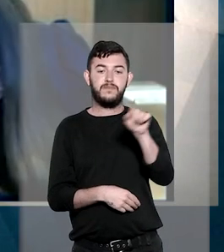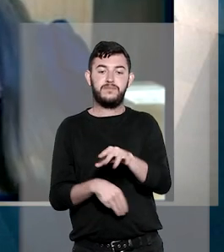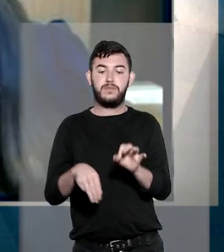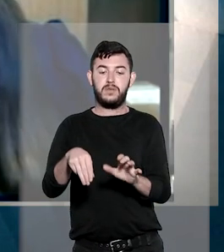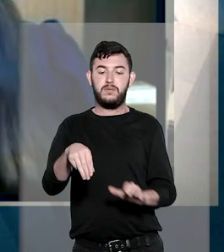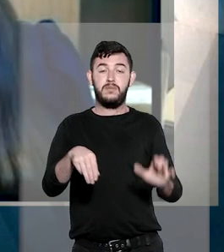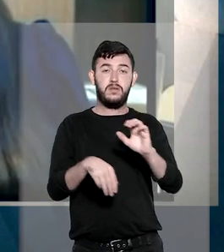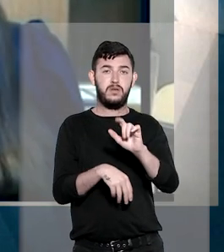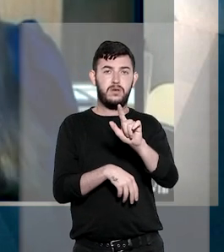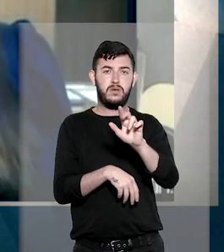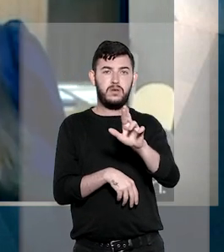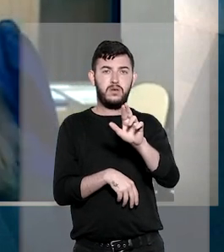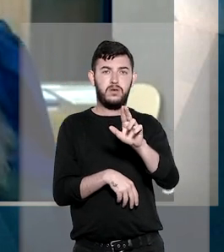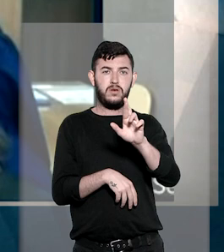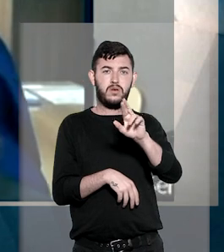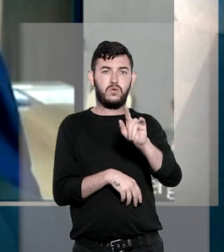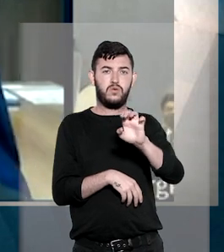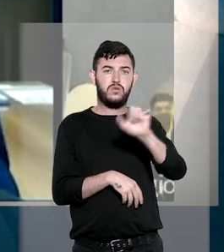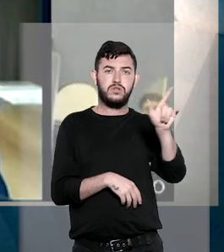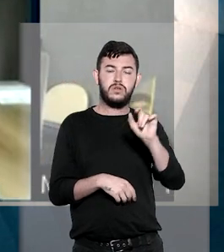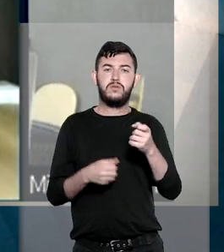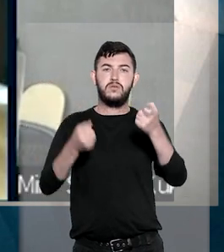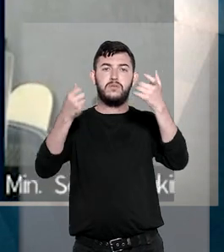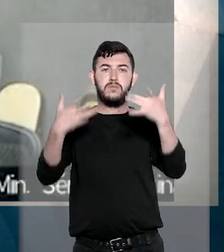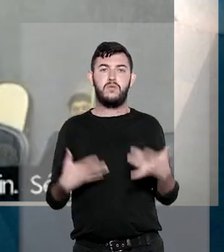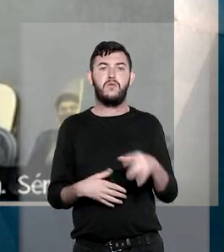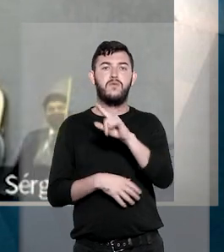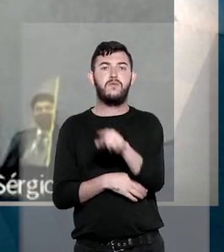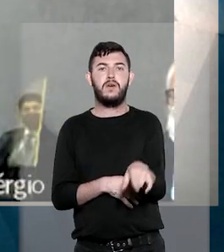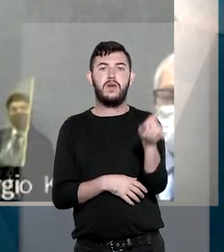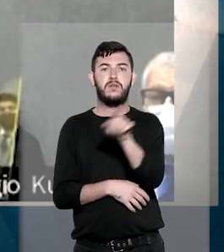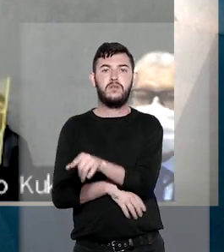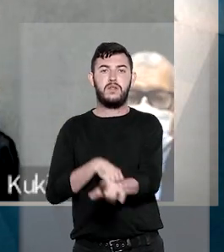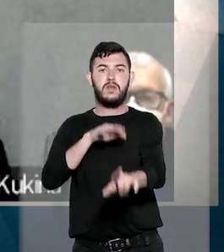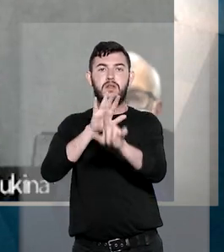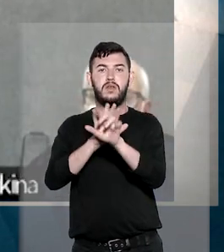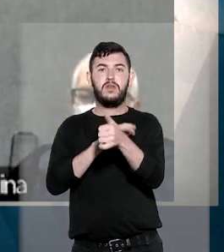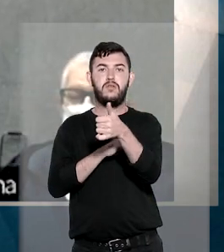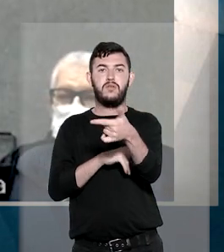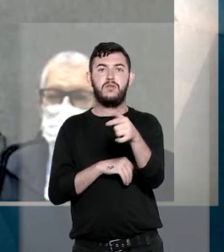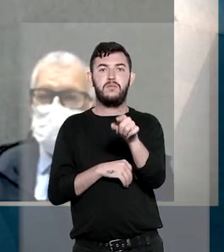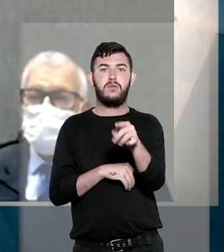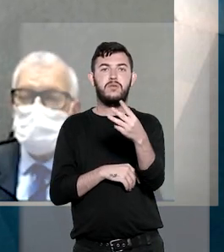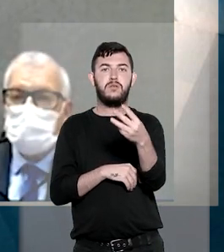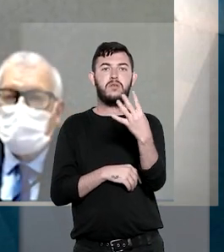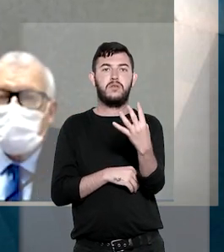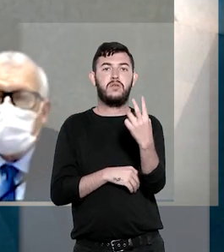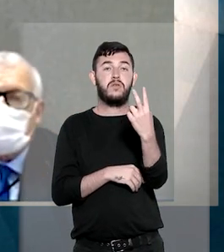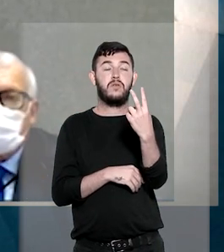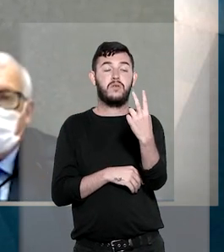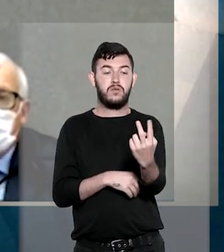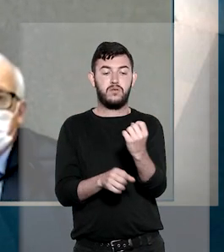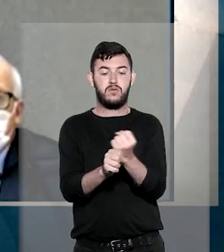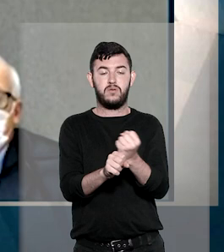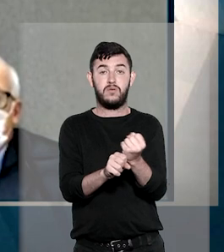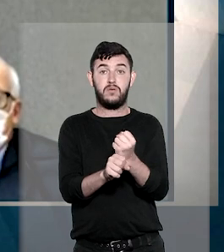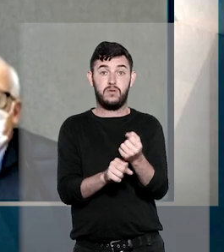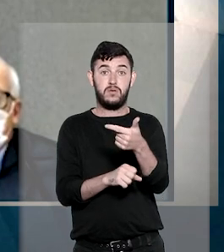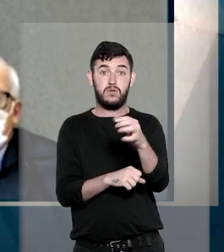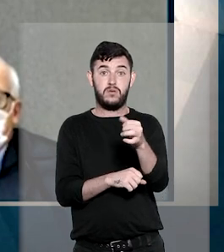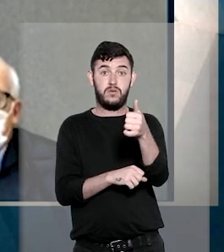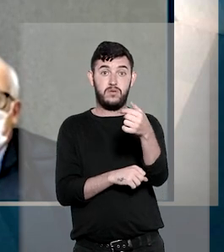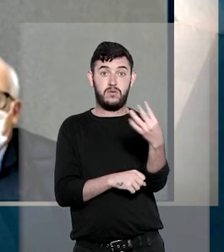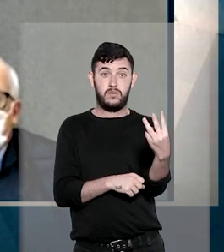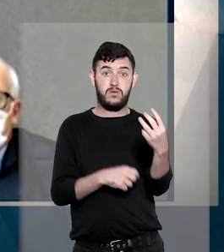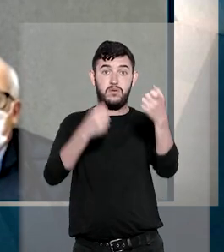observou que a mensagem de veto de trechos da Lei 12.842, de 2013, indica que um dos incisos